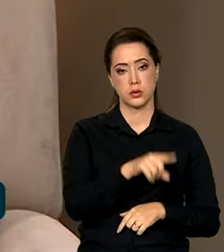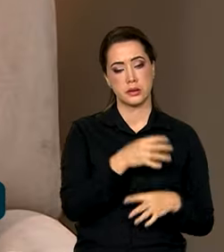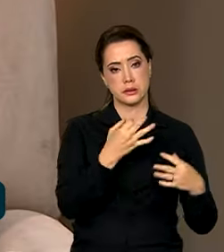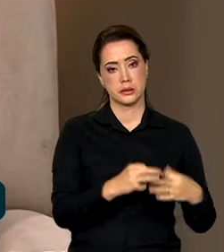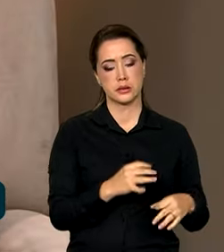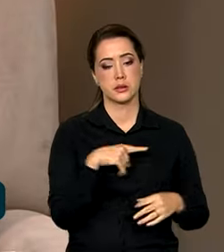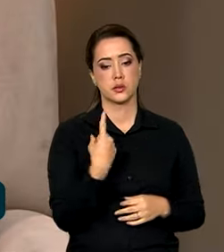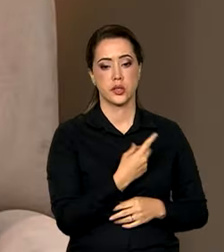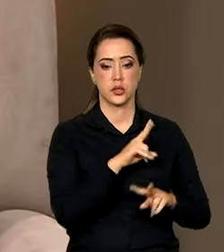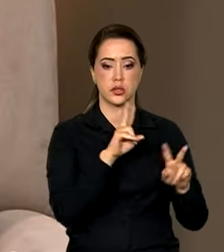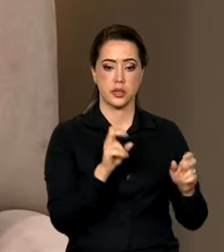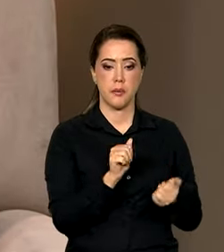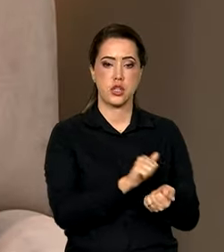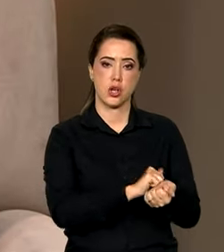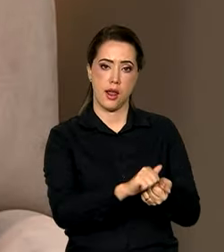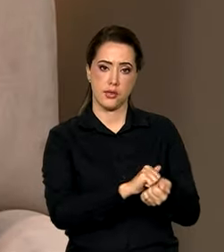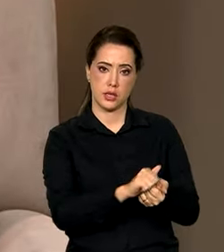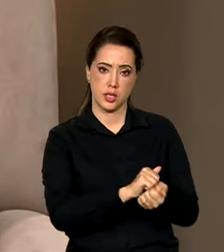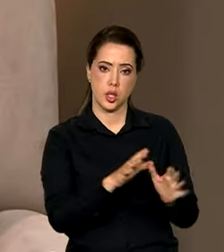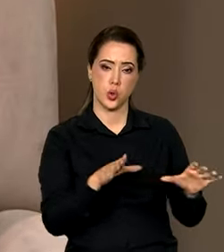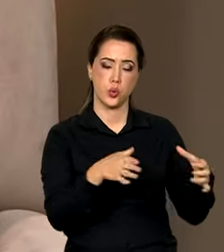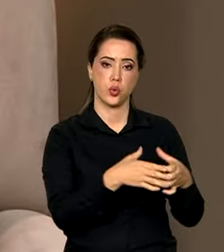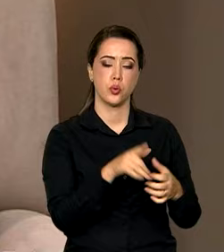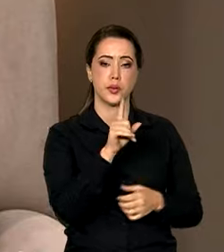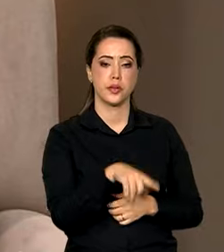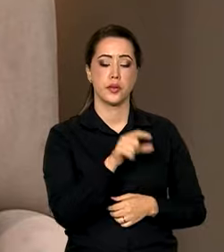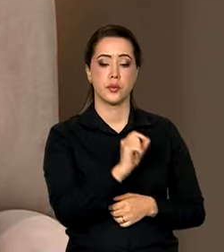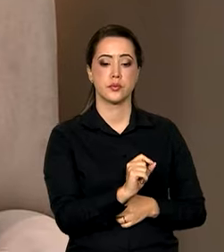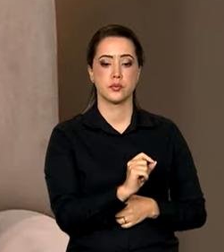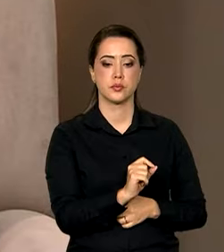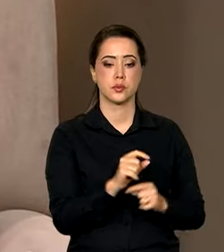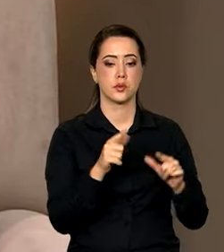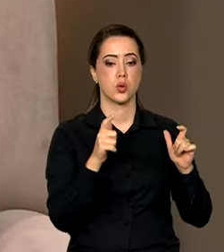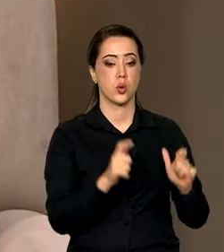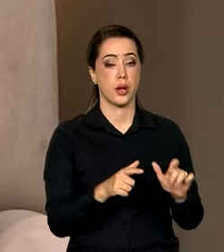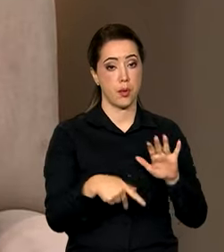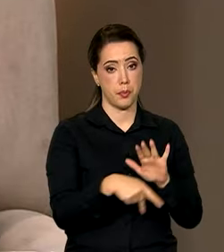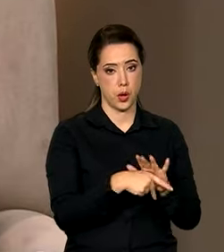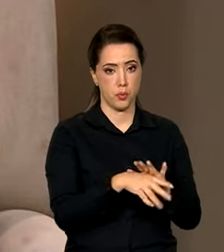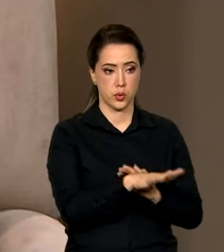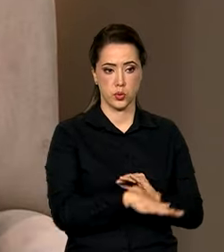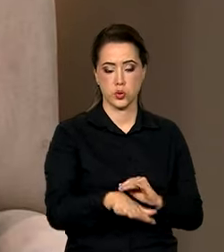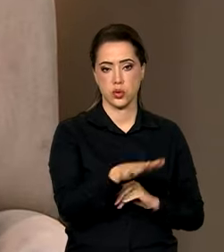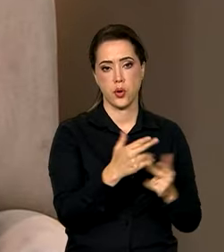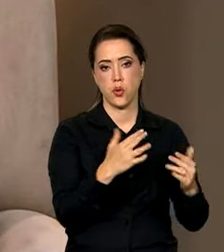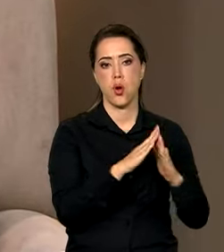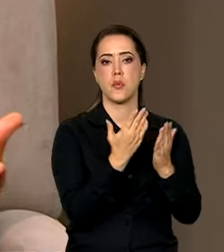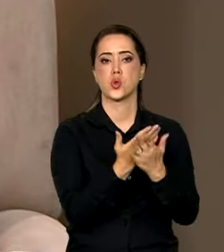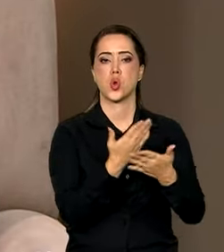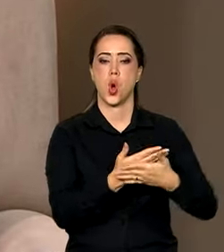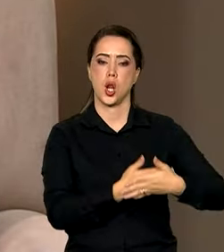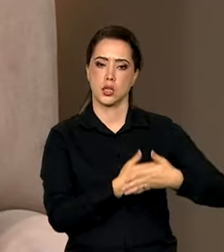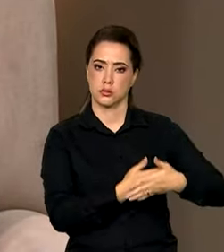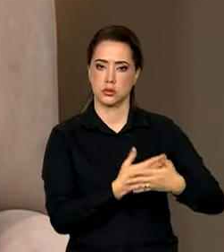o que a gente está chamando de lavanderias coletivas. Que é um espaço público, como é uma creche hoje, por exemplo,